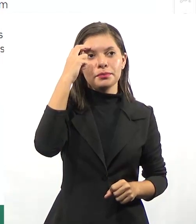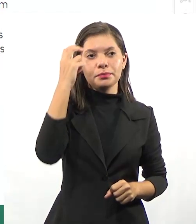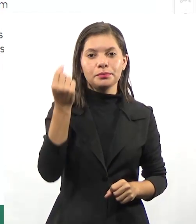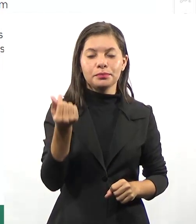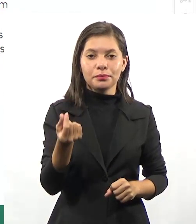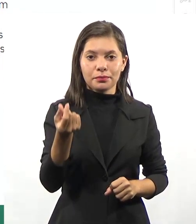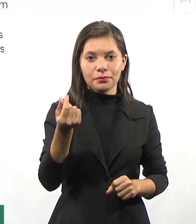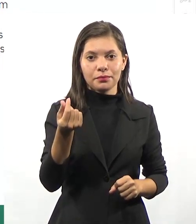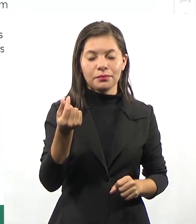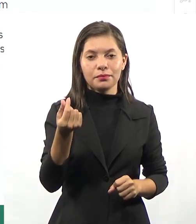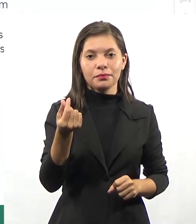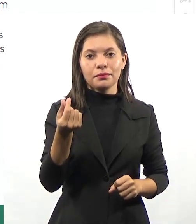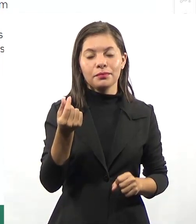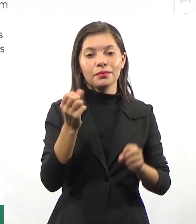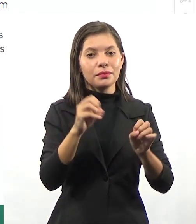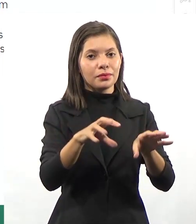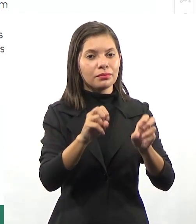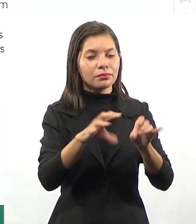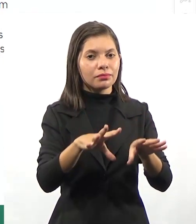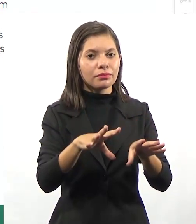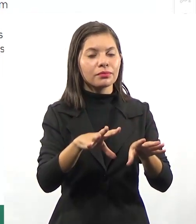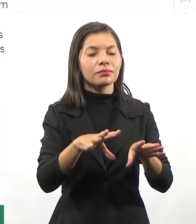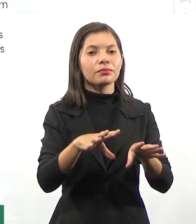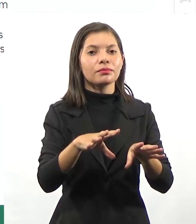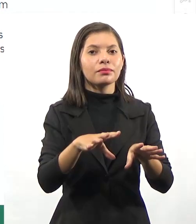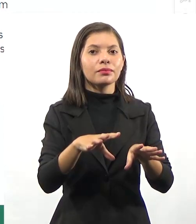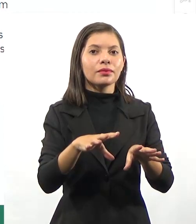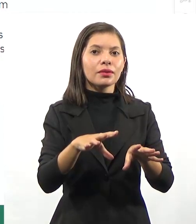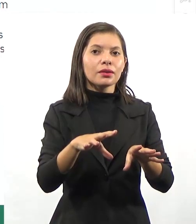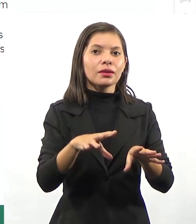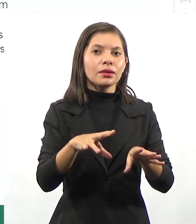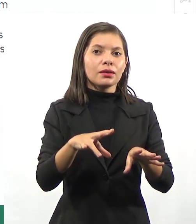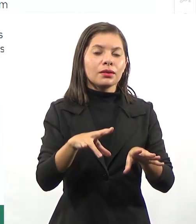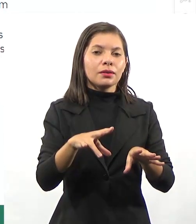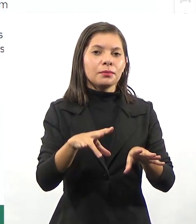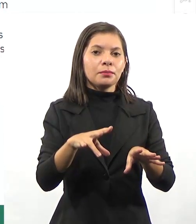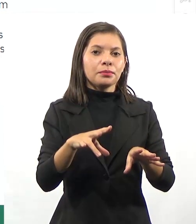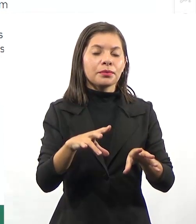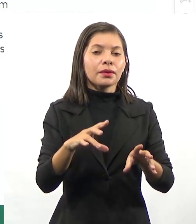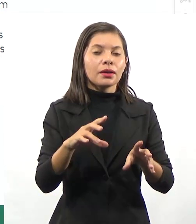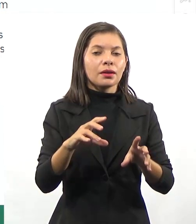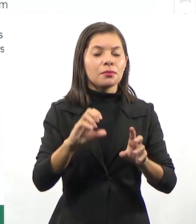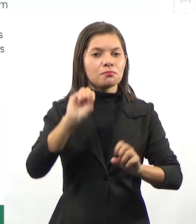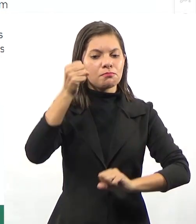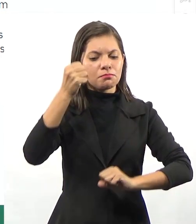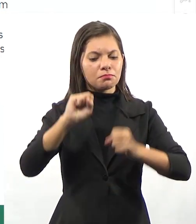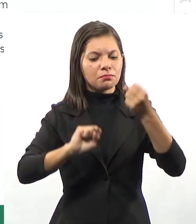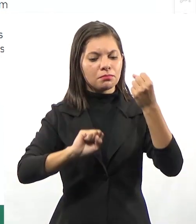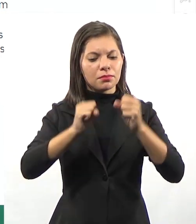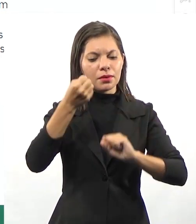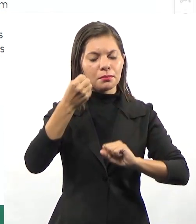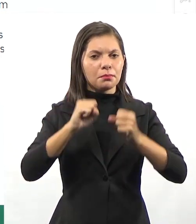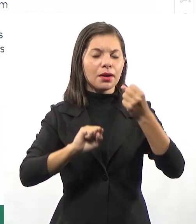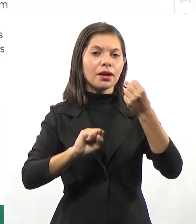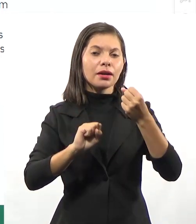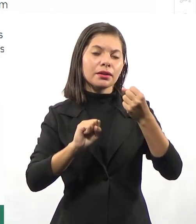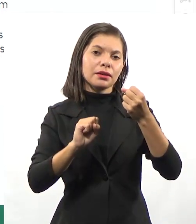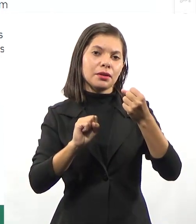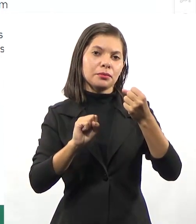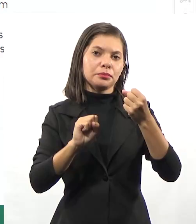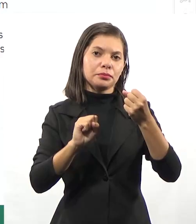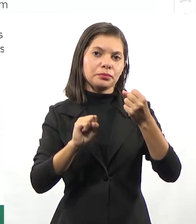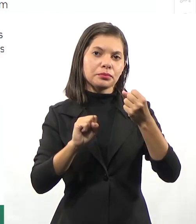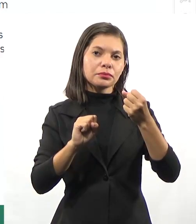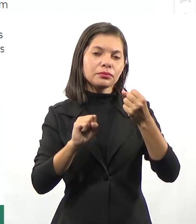refletir lá na educação. Então para Pierre Lévy, assim como a máquina a vapor interferiu no mundo como